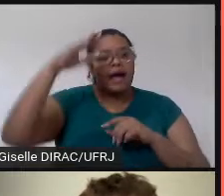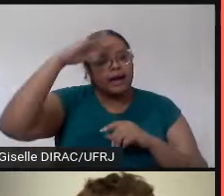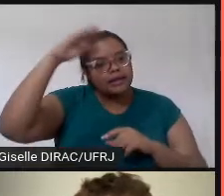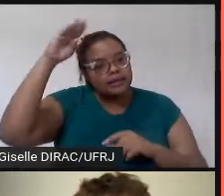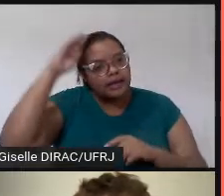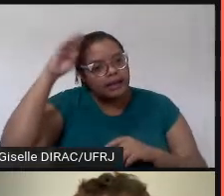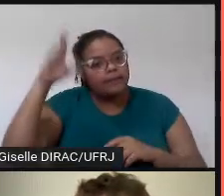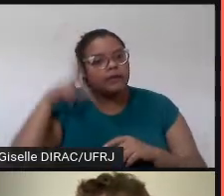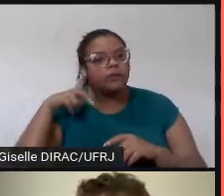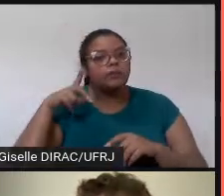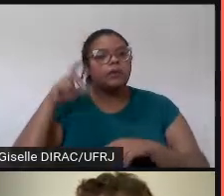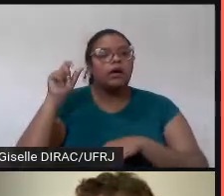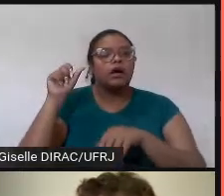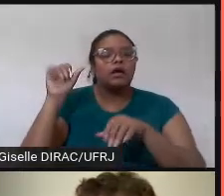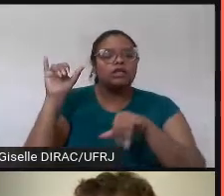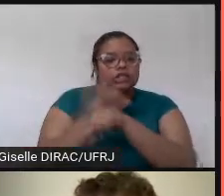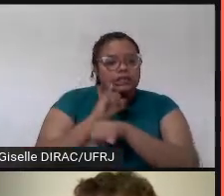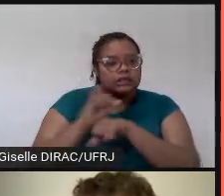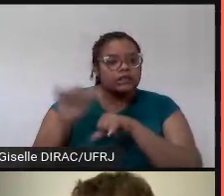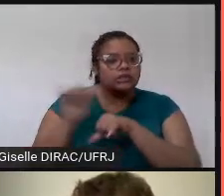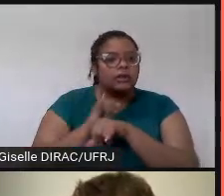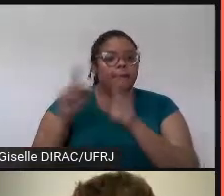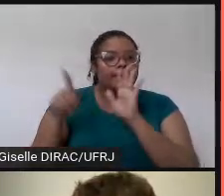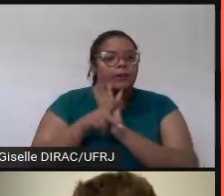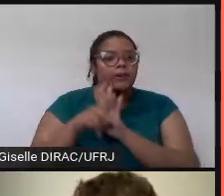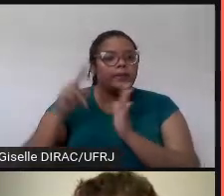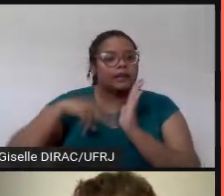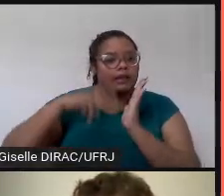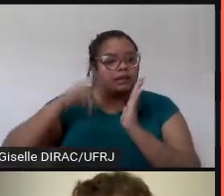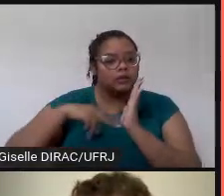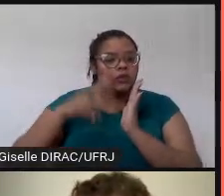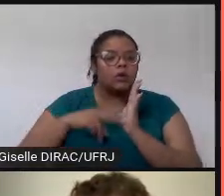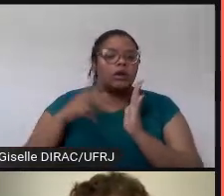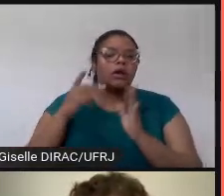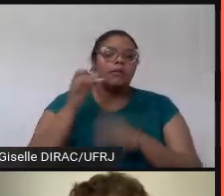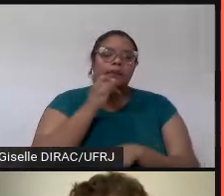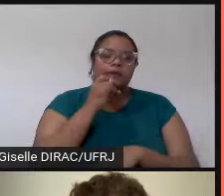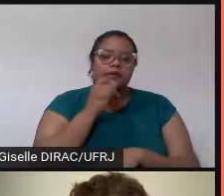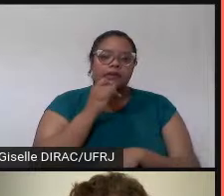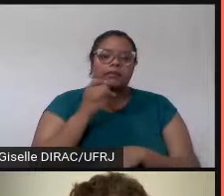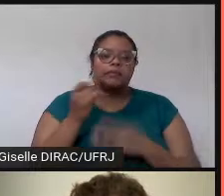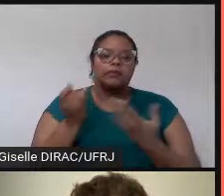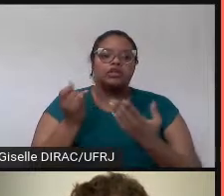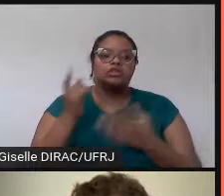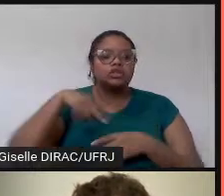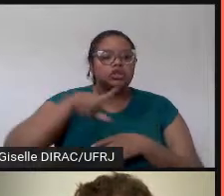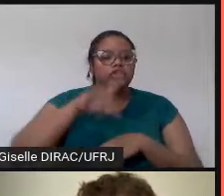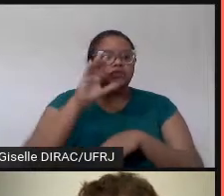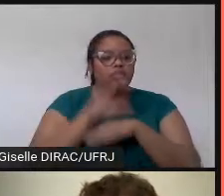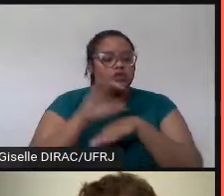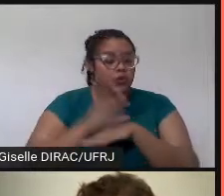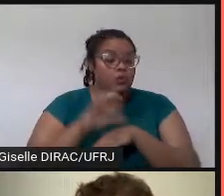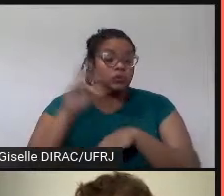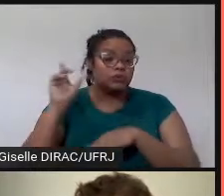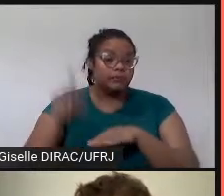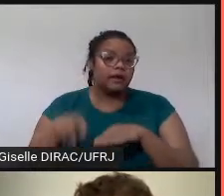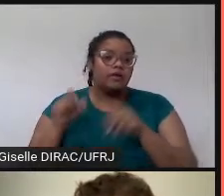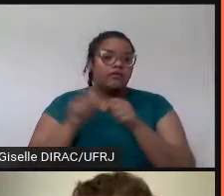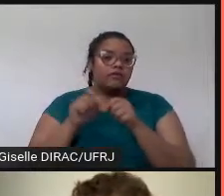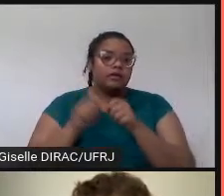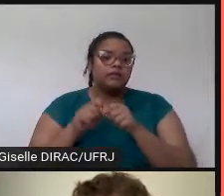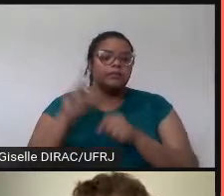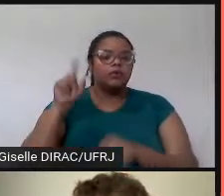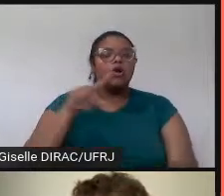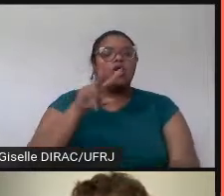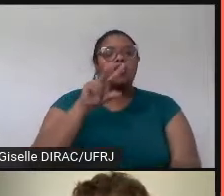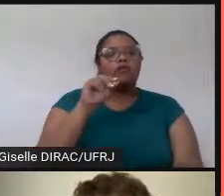exemplo, estratégias de leitura, preparatórios para exames. Nós já oferecemos um curso preparatório para o Tuffle ITP.